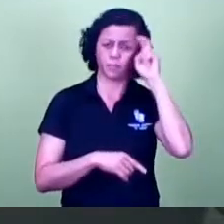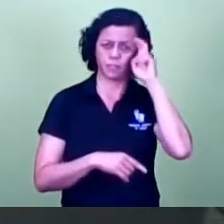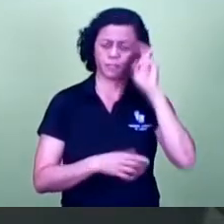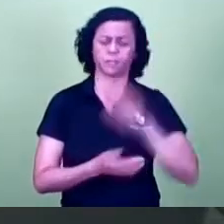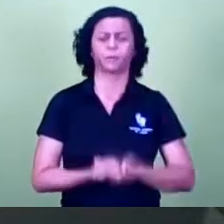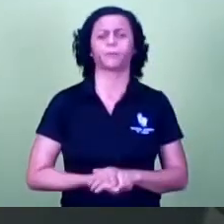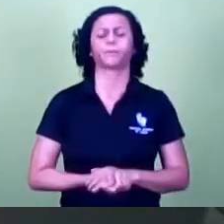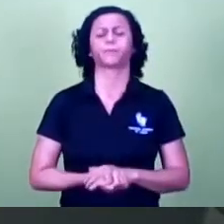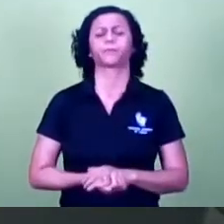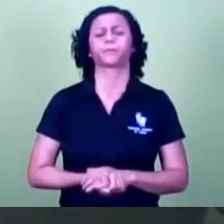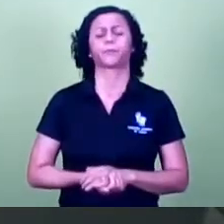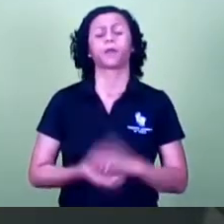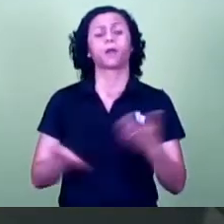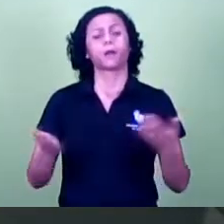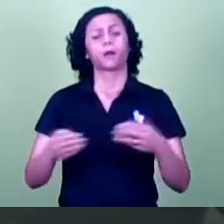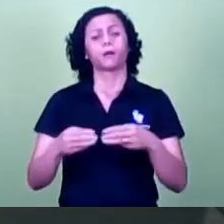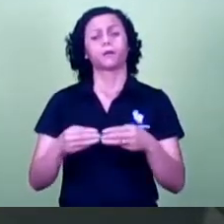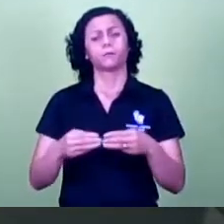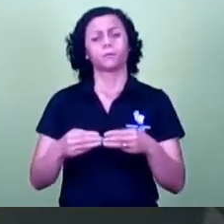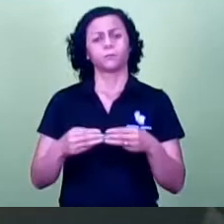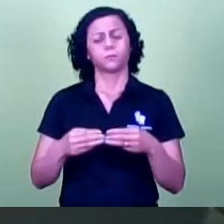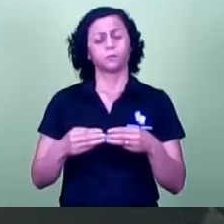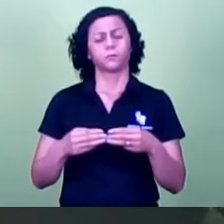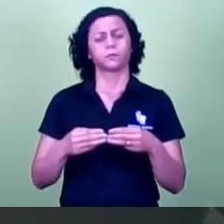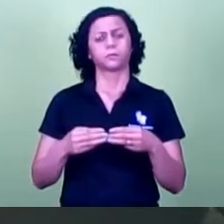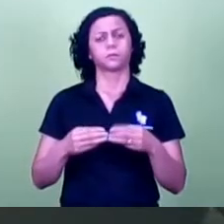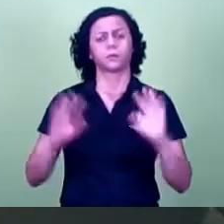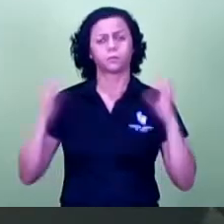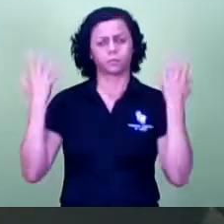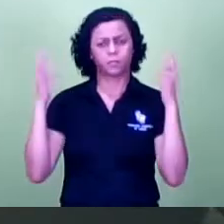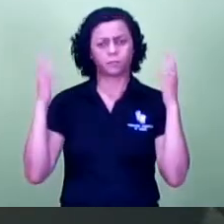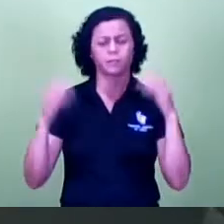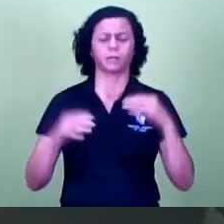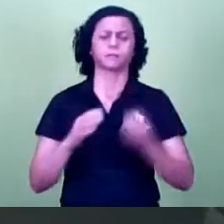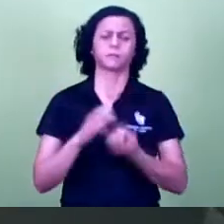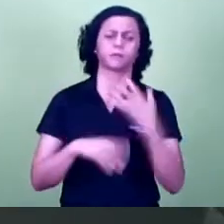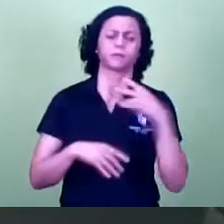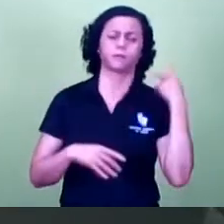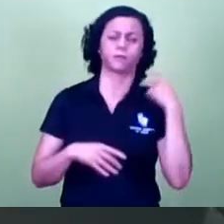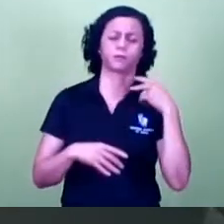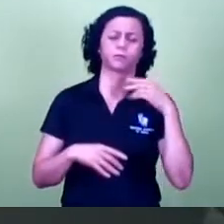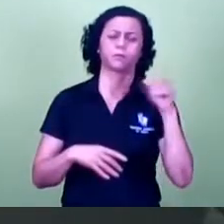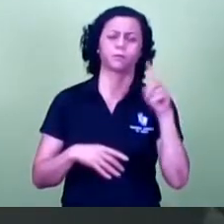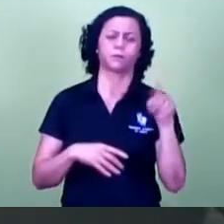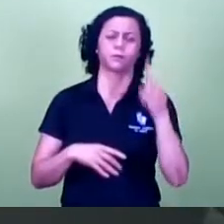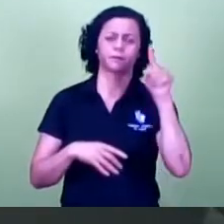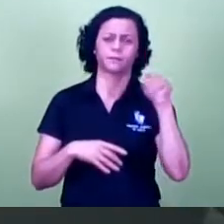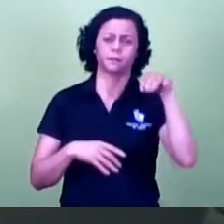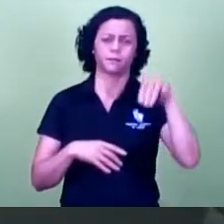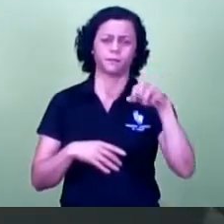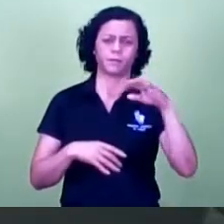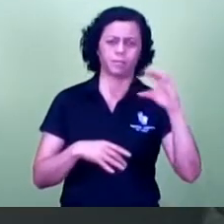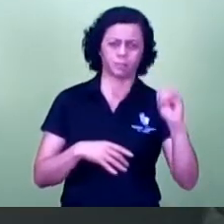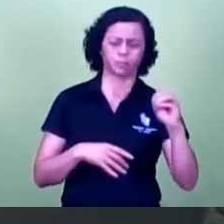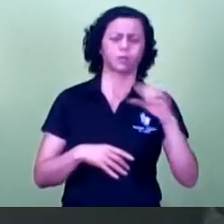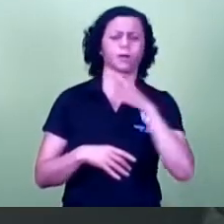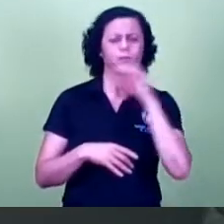Agora aqui do vereador Zé Márcio Garotinho, moção de aplausos aos servidores públicos municipais